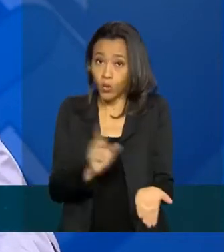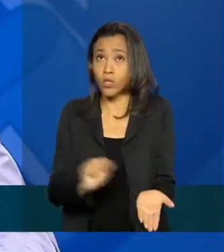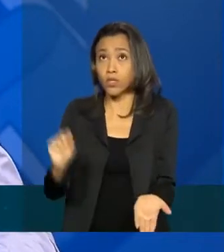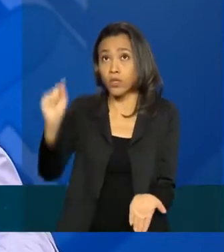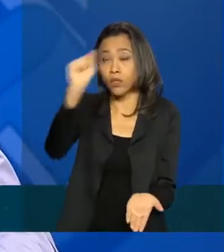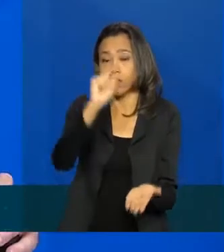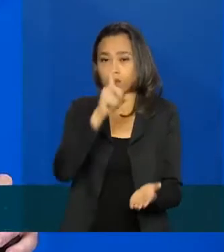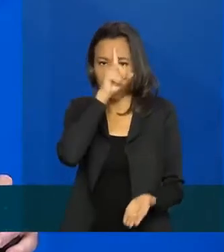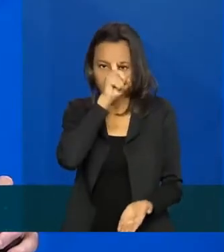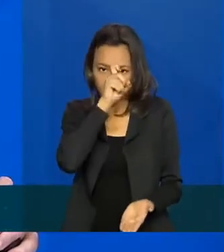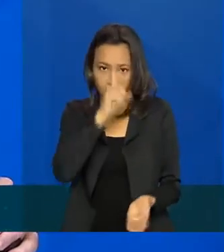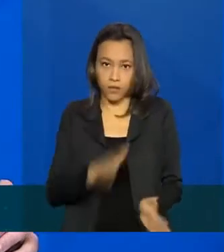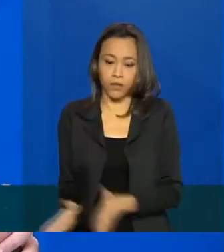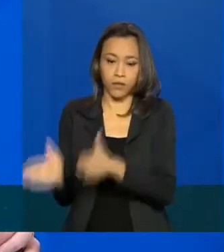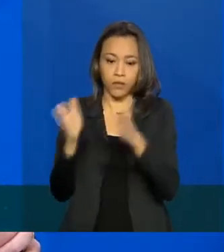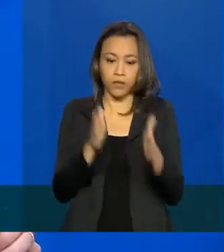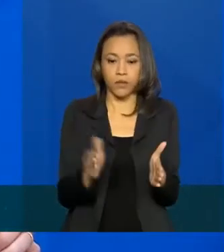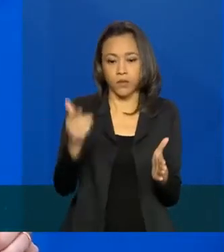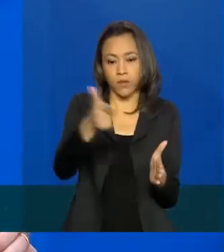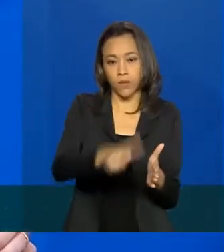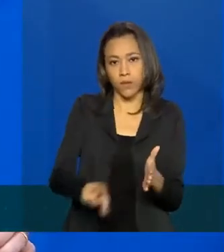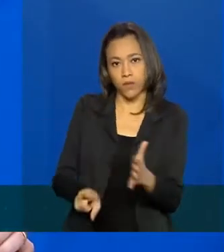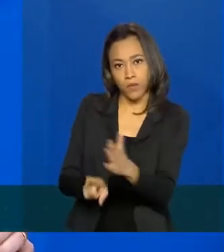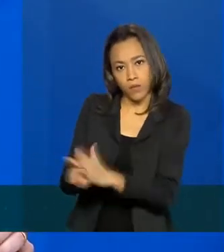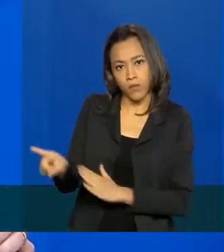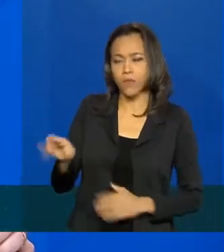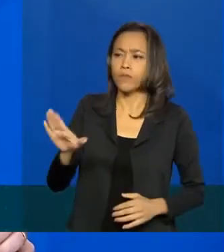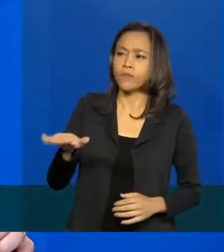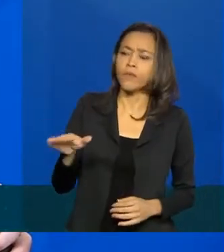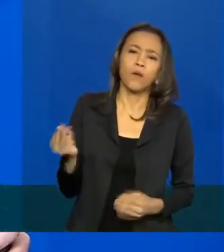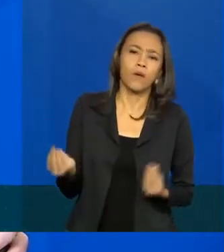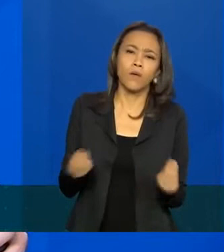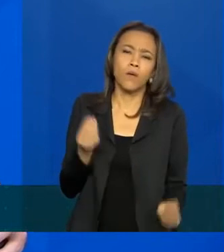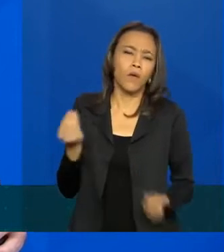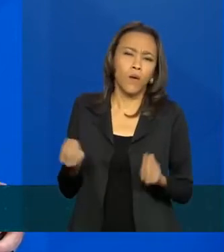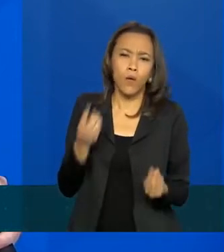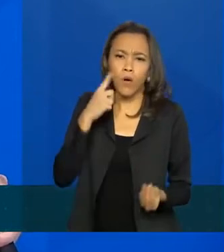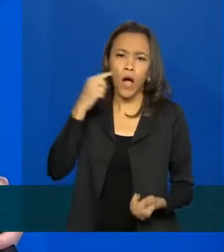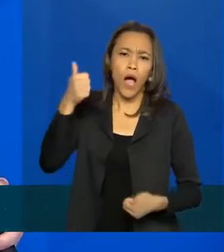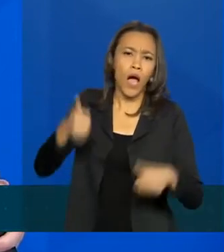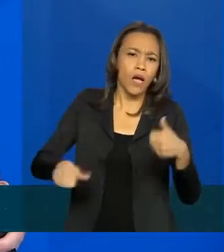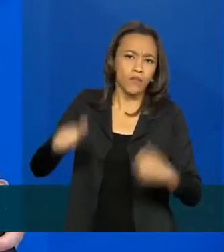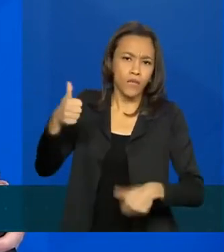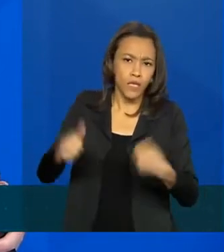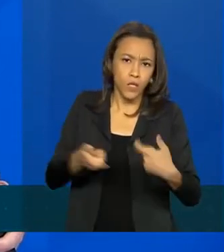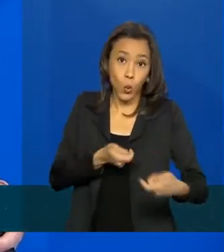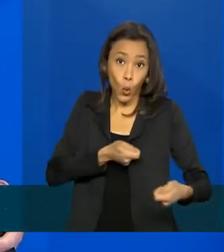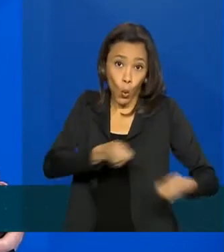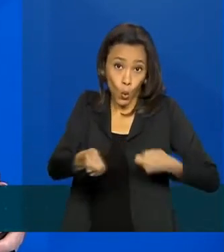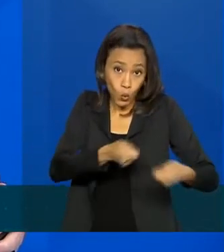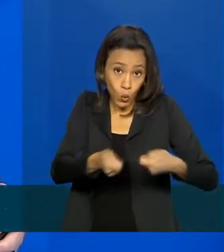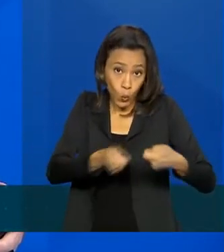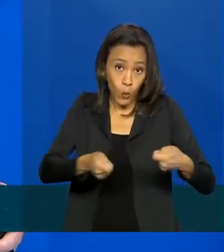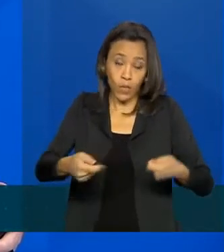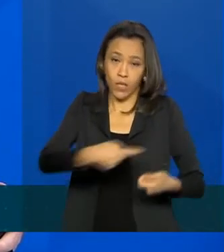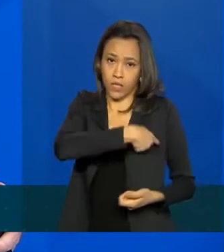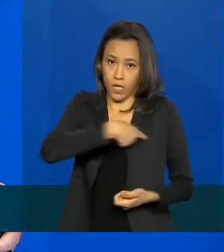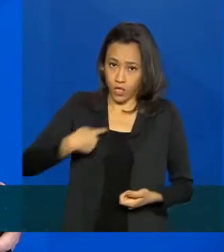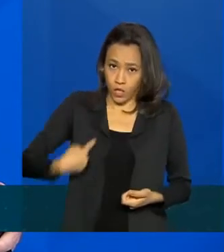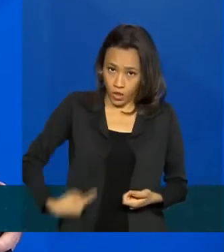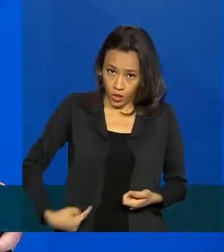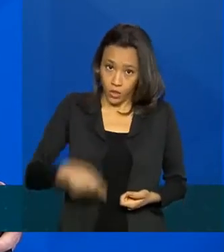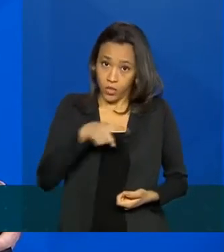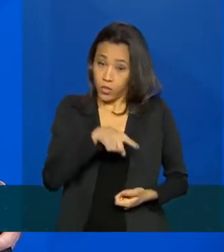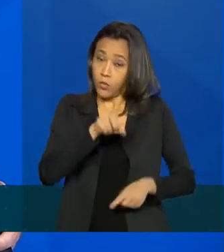Delmo Menezes, Agenda Capital. Como o senhor avalia o controle mais rigoroso do governo chinês em relação aos insumos que estão sendo